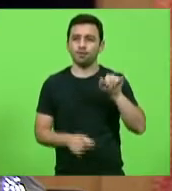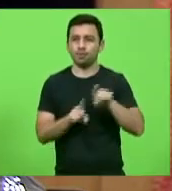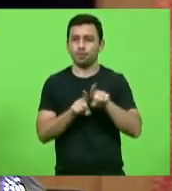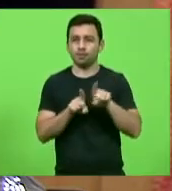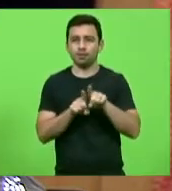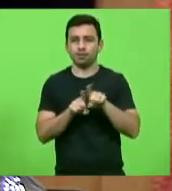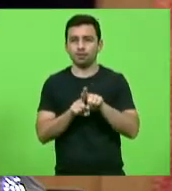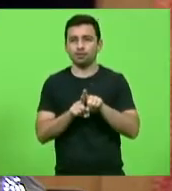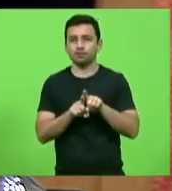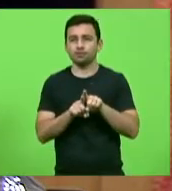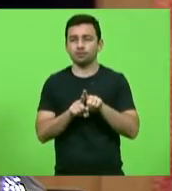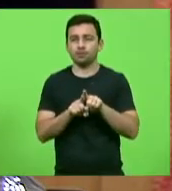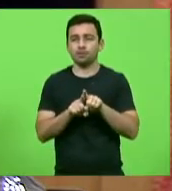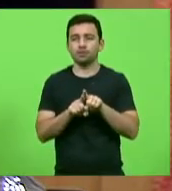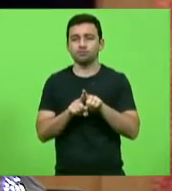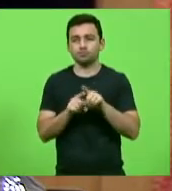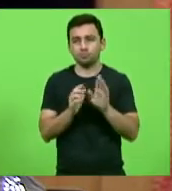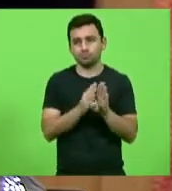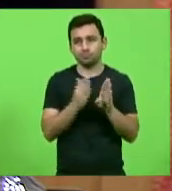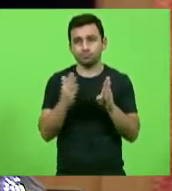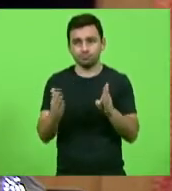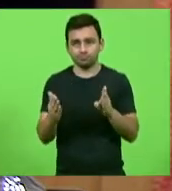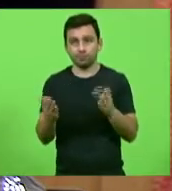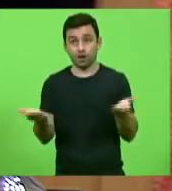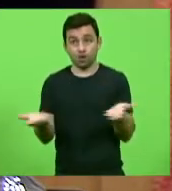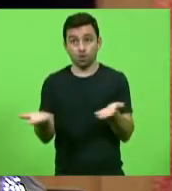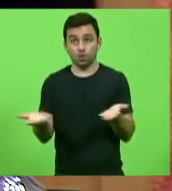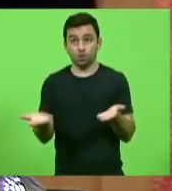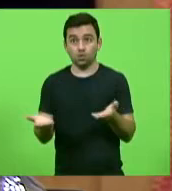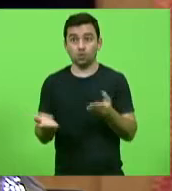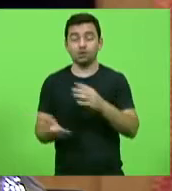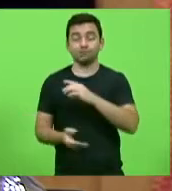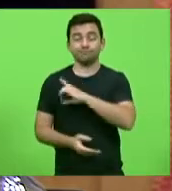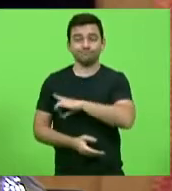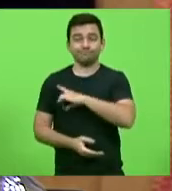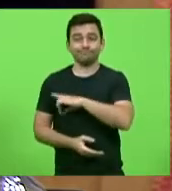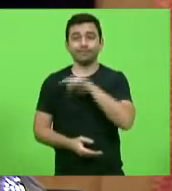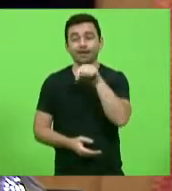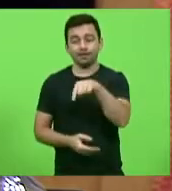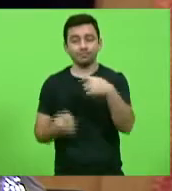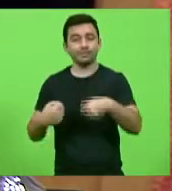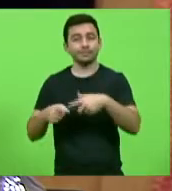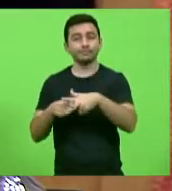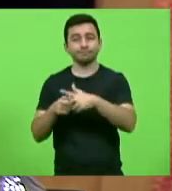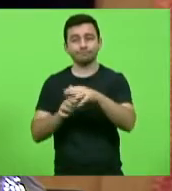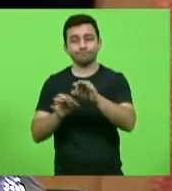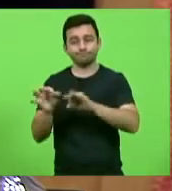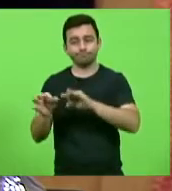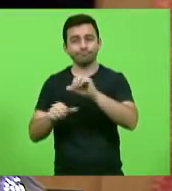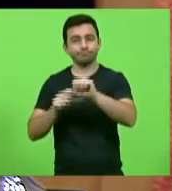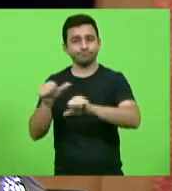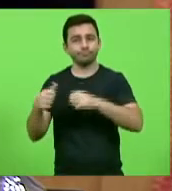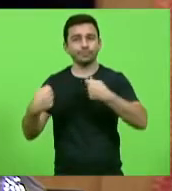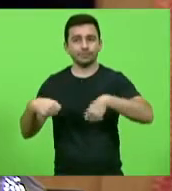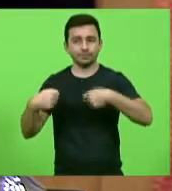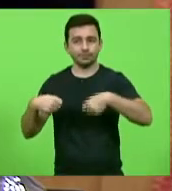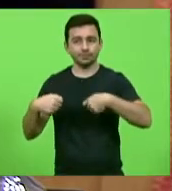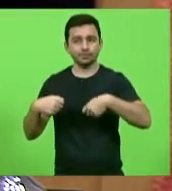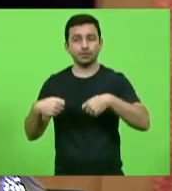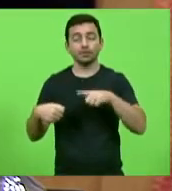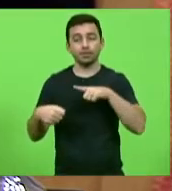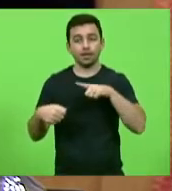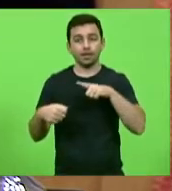ao lado da atual delegacia que já precisa de investimento, que precisa de reforma, tenha um espaço